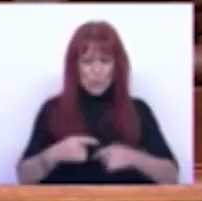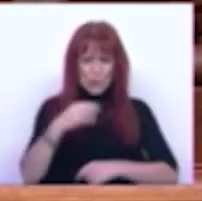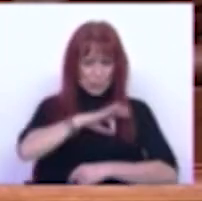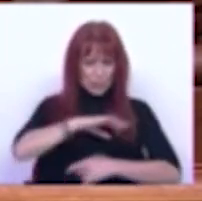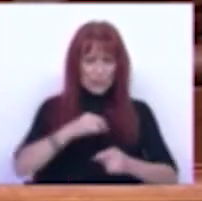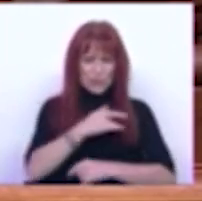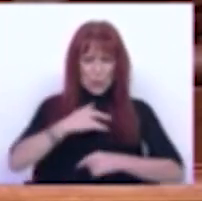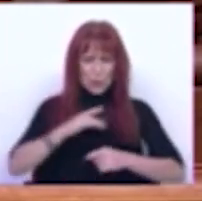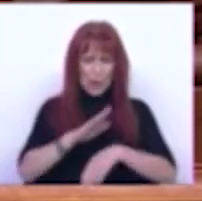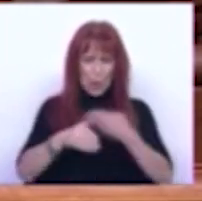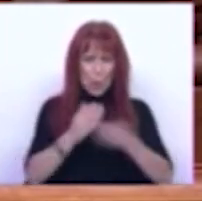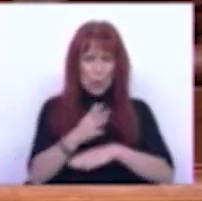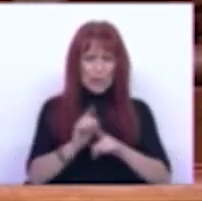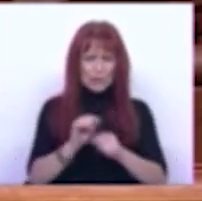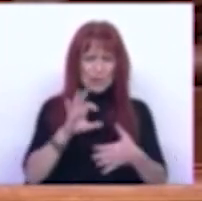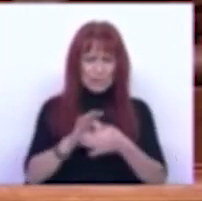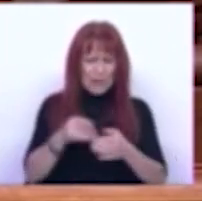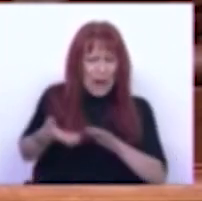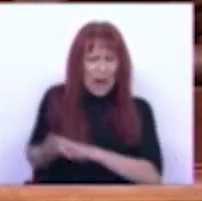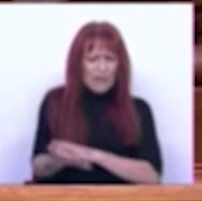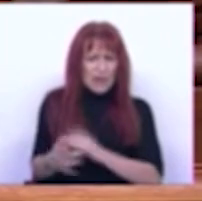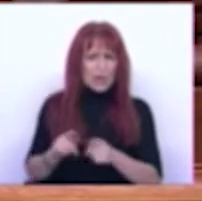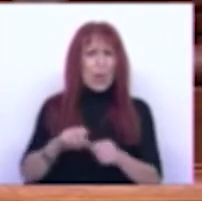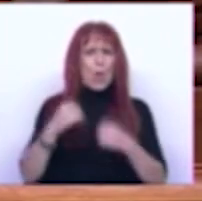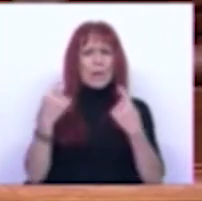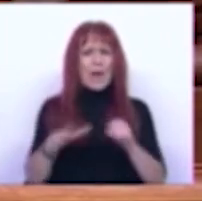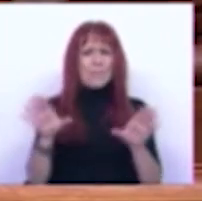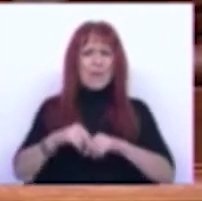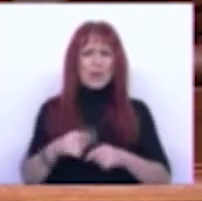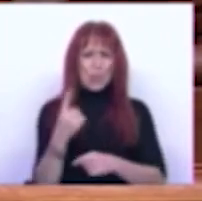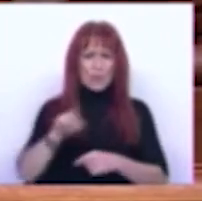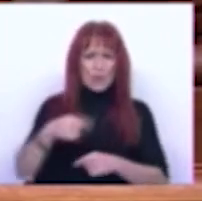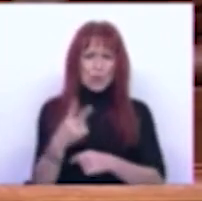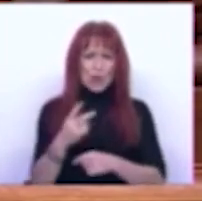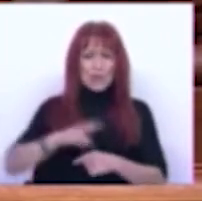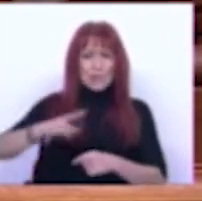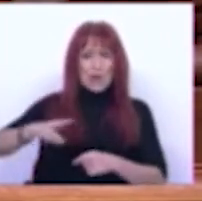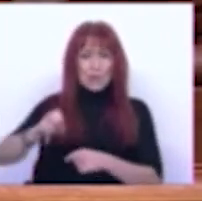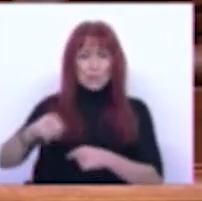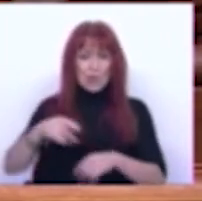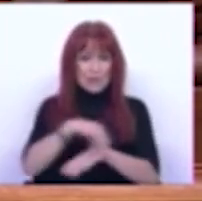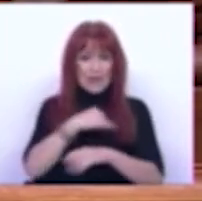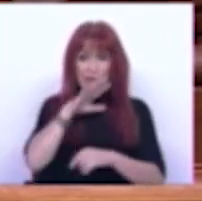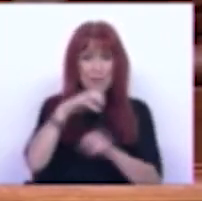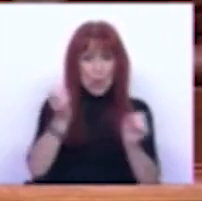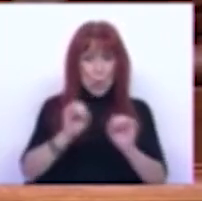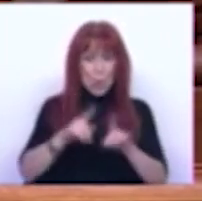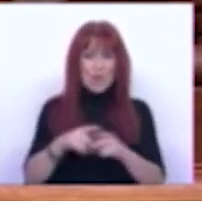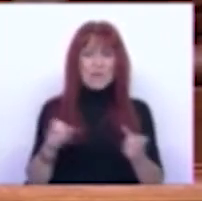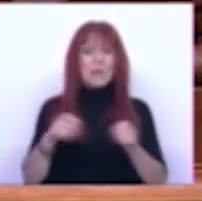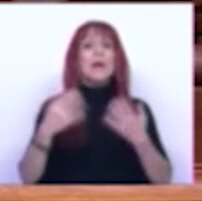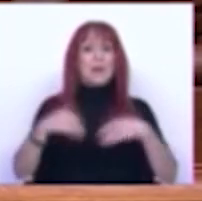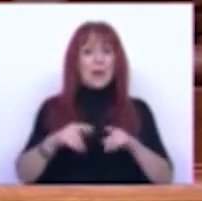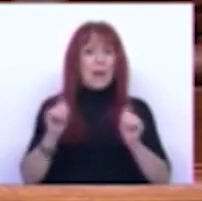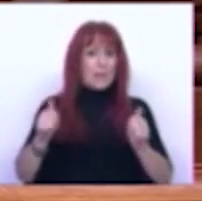profissionais de saúde continua enfiada na gaveta ou quando existem mais de 1,2 milhões de portugueses que não têm médico de família e no entanto